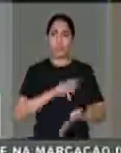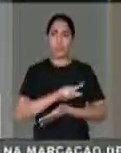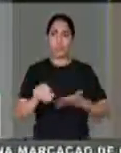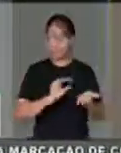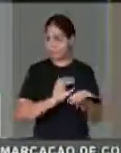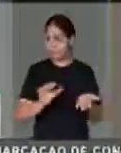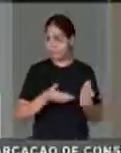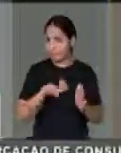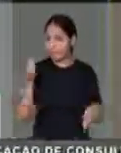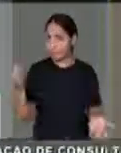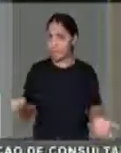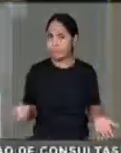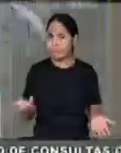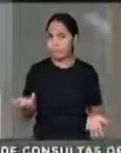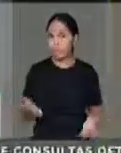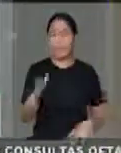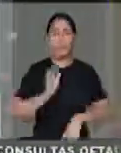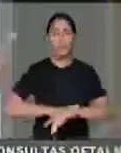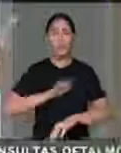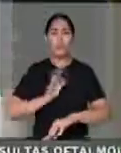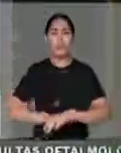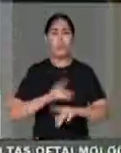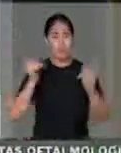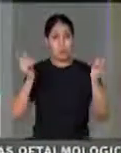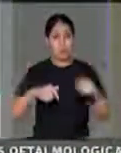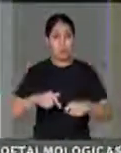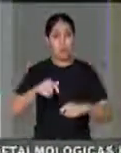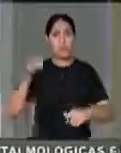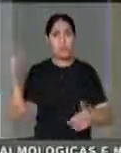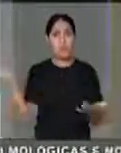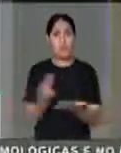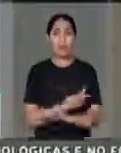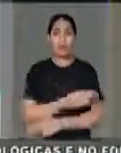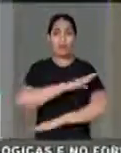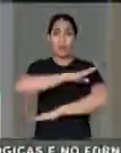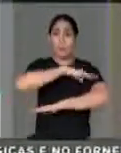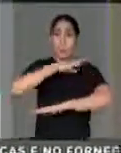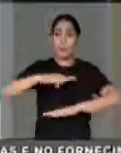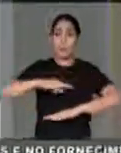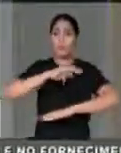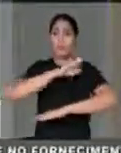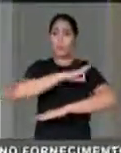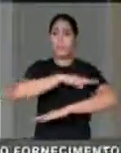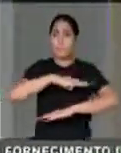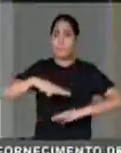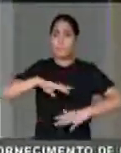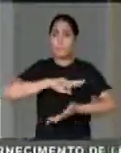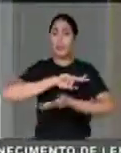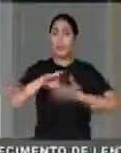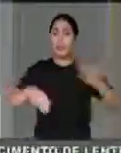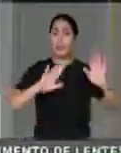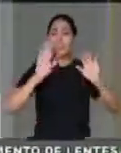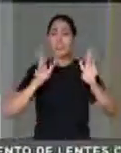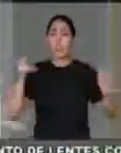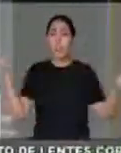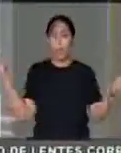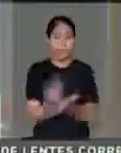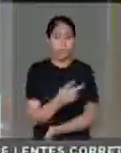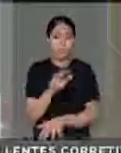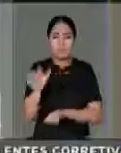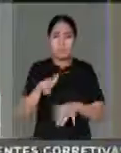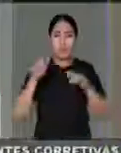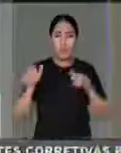em que é possível acontecer Brumadinho, Mariana, a legislação atual já permite